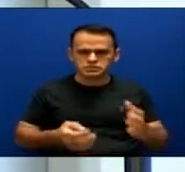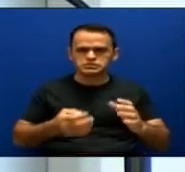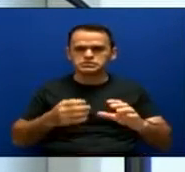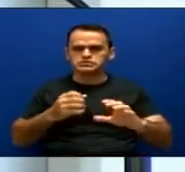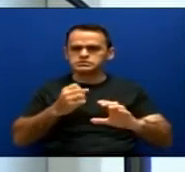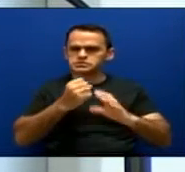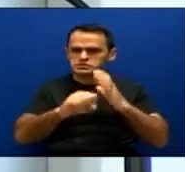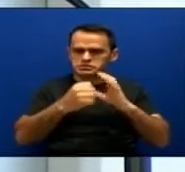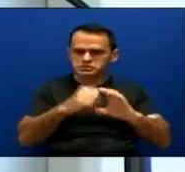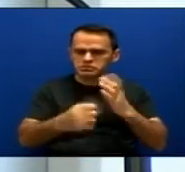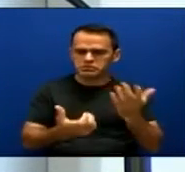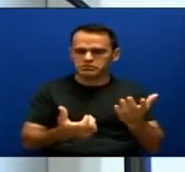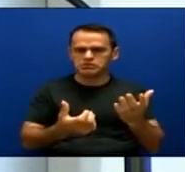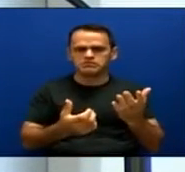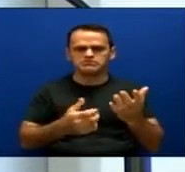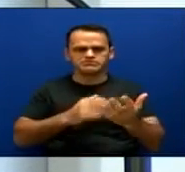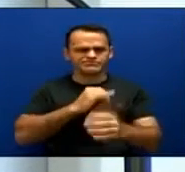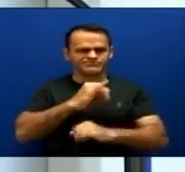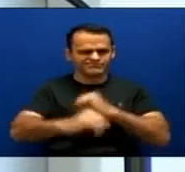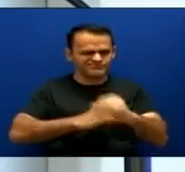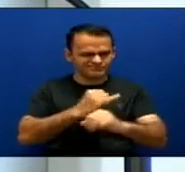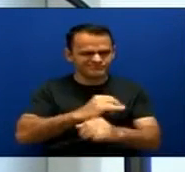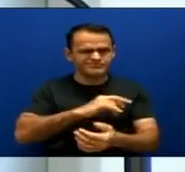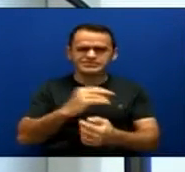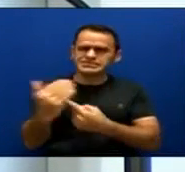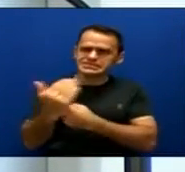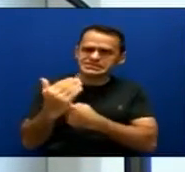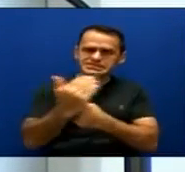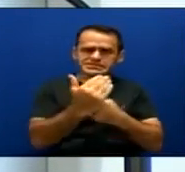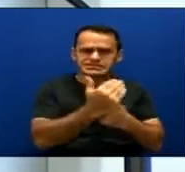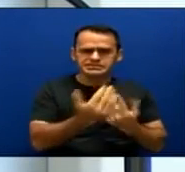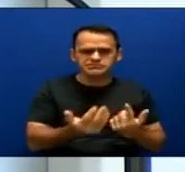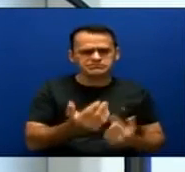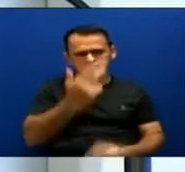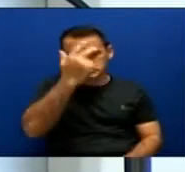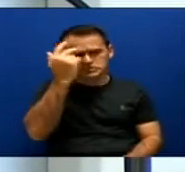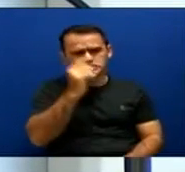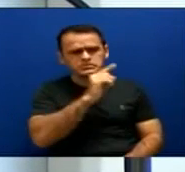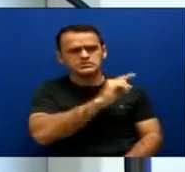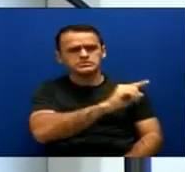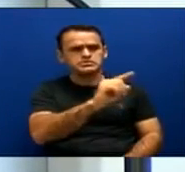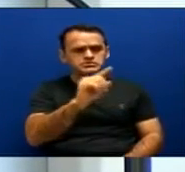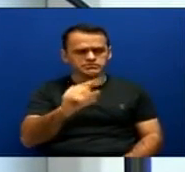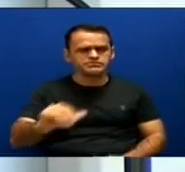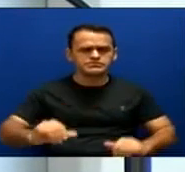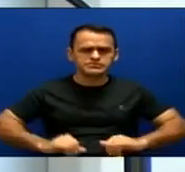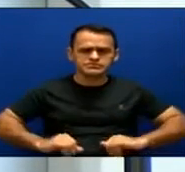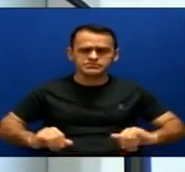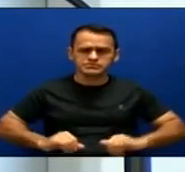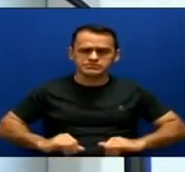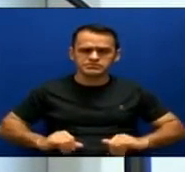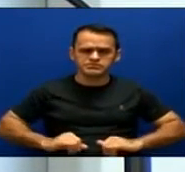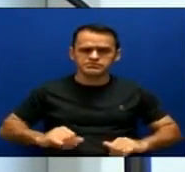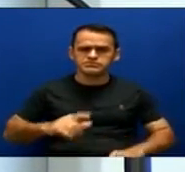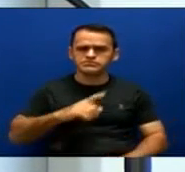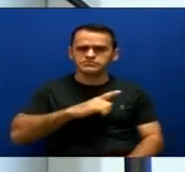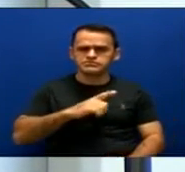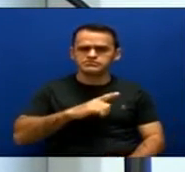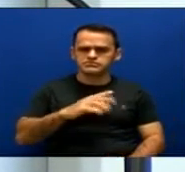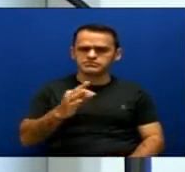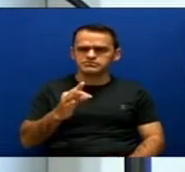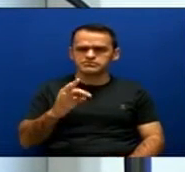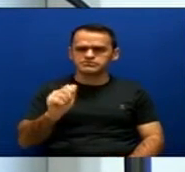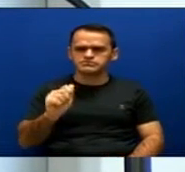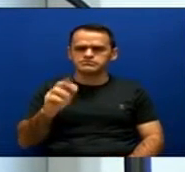e redes sociais. Por que essas pessoas que são vítimas, hoje conhecidas e denominadas target